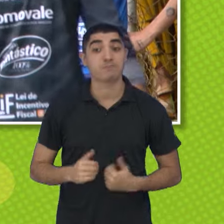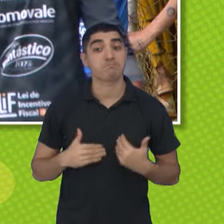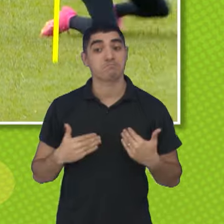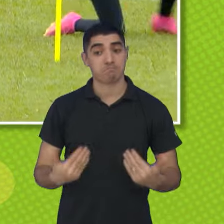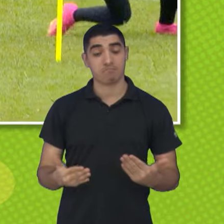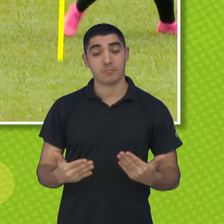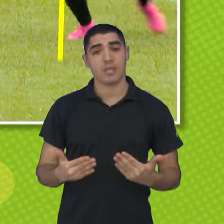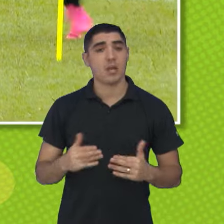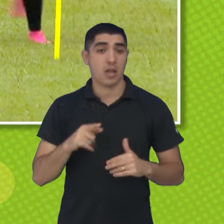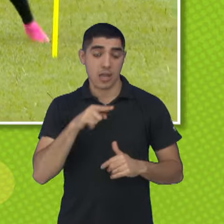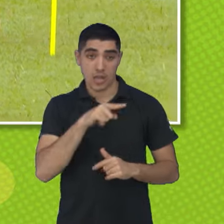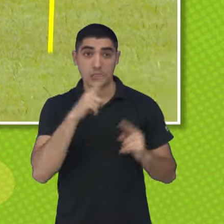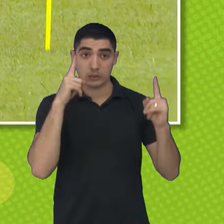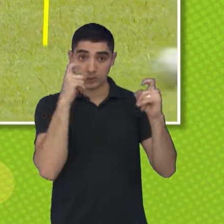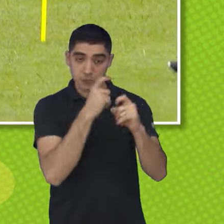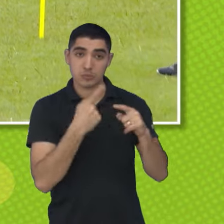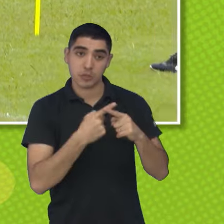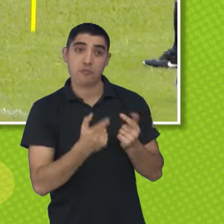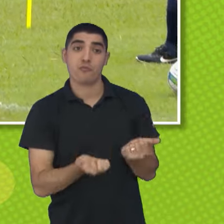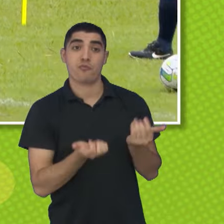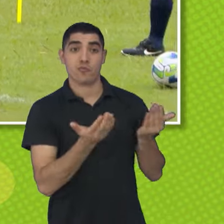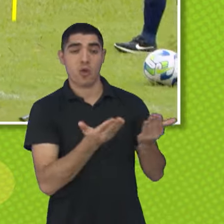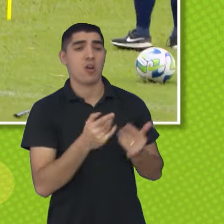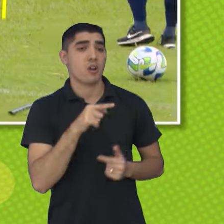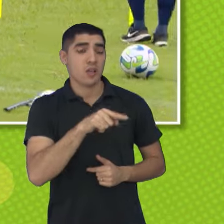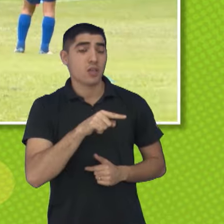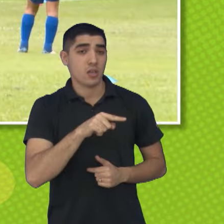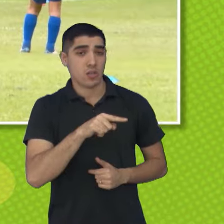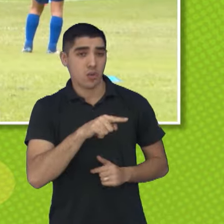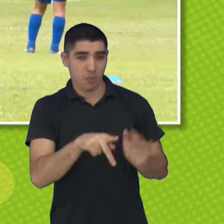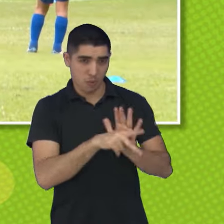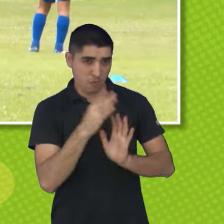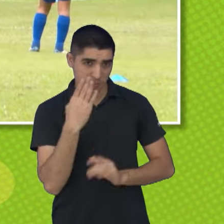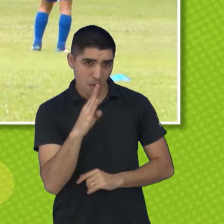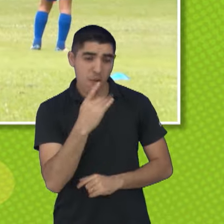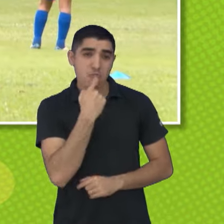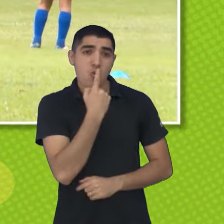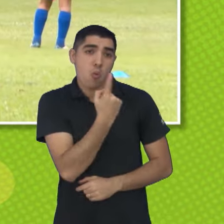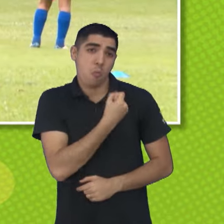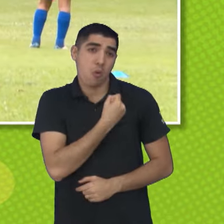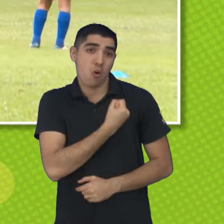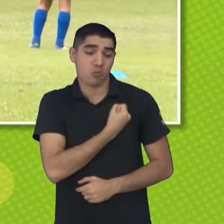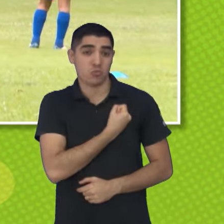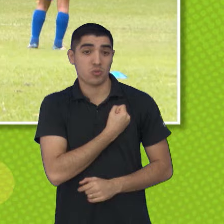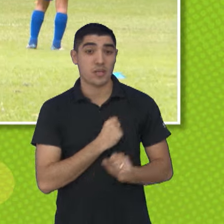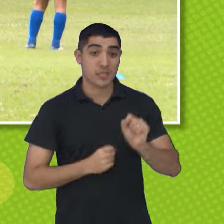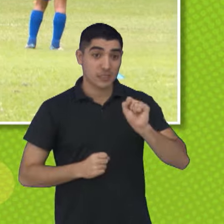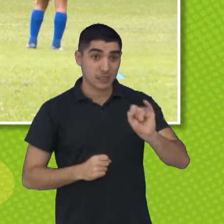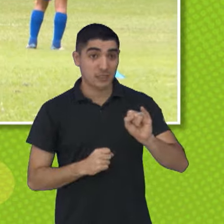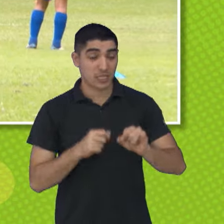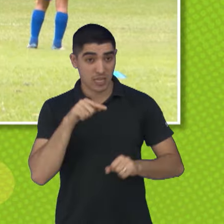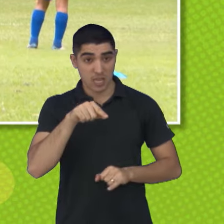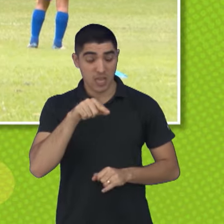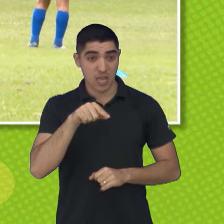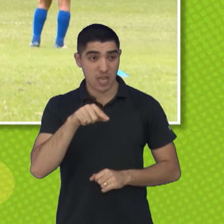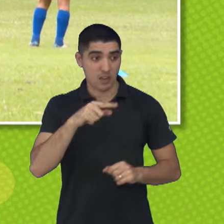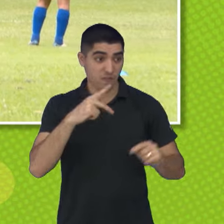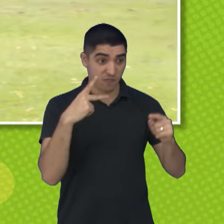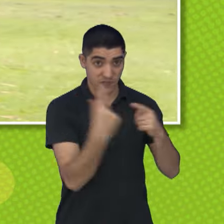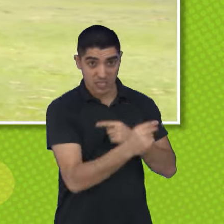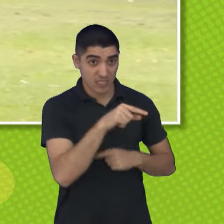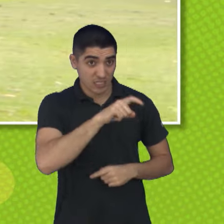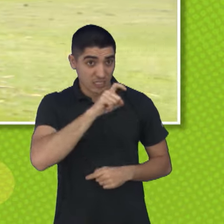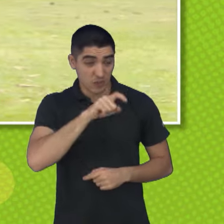José, porque é fora de casa e o Minas tem um ponto só na competição. Se vencer o São José, já pula para a parte de cima, já